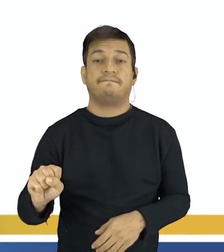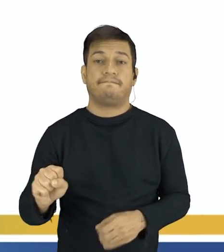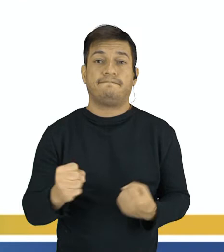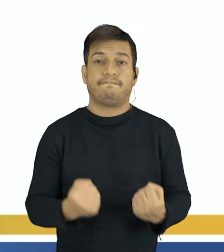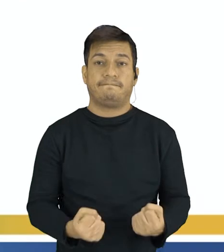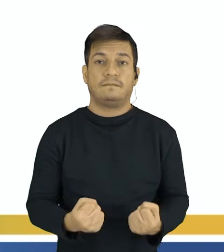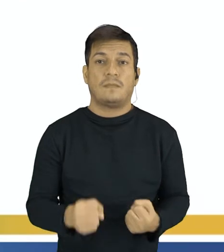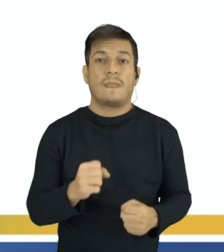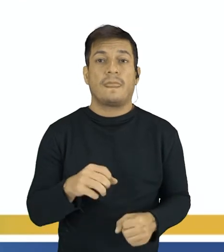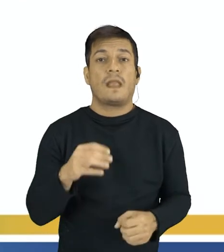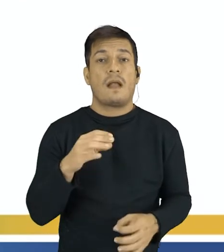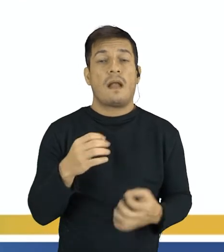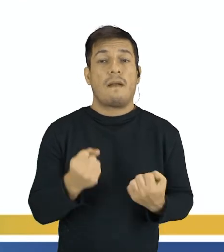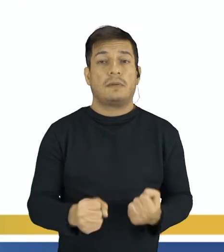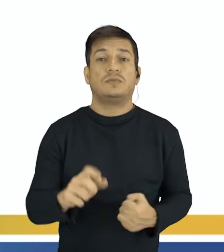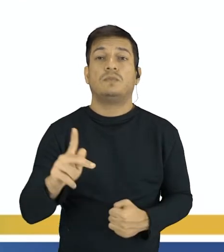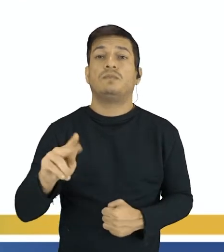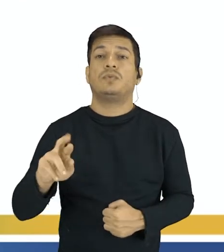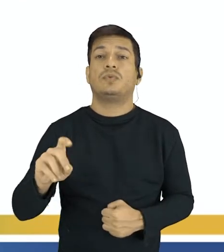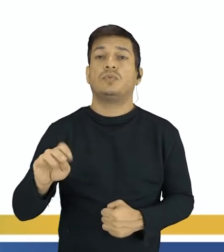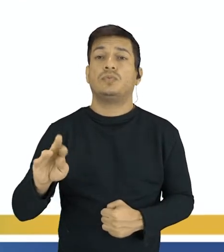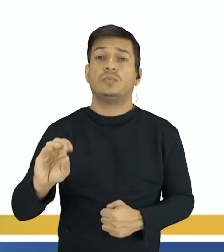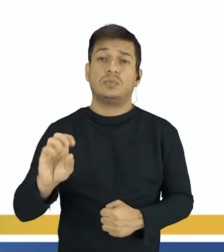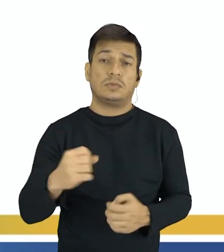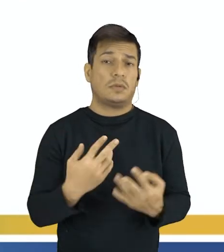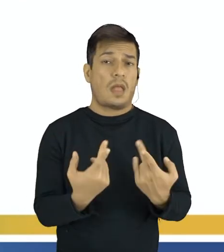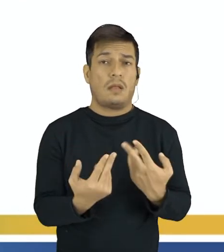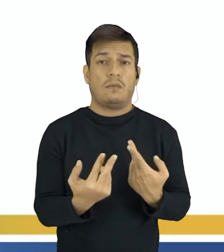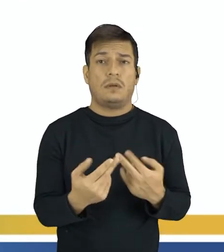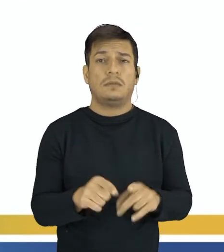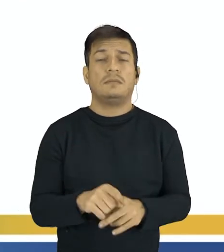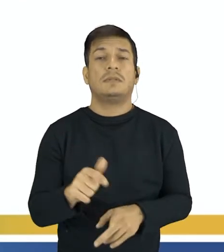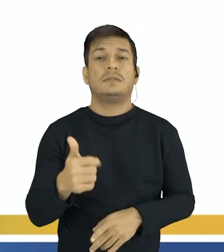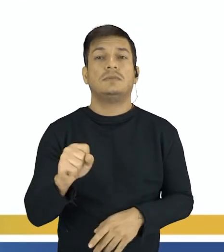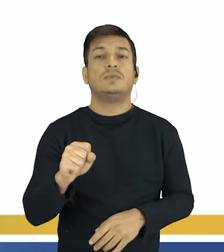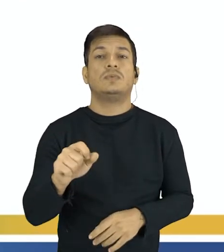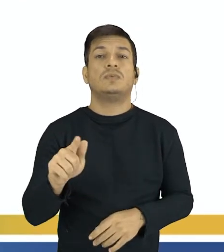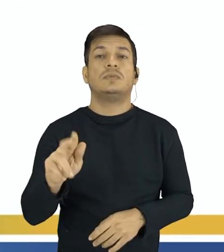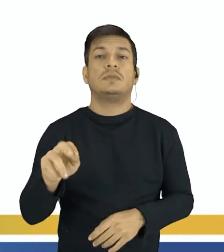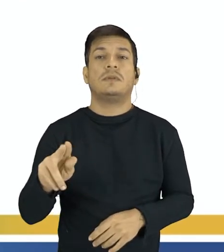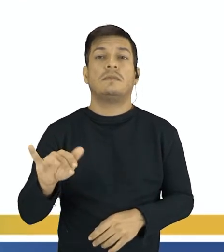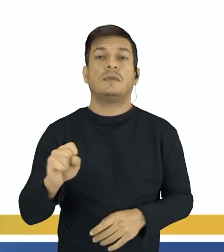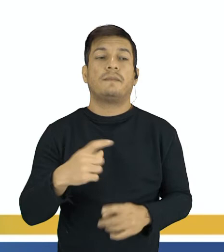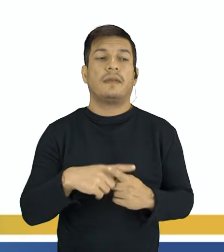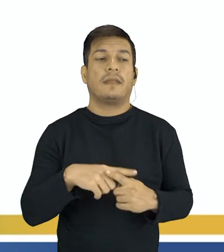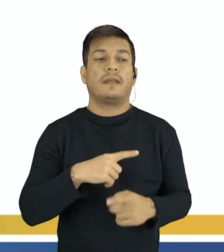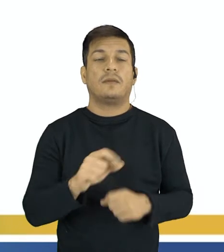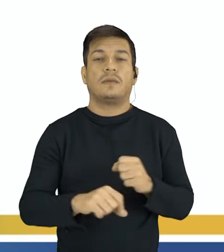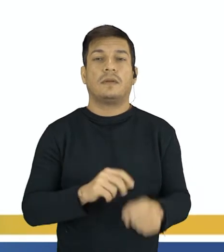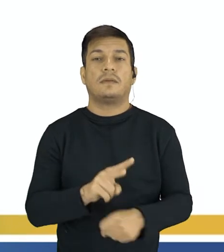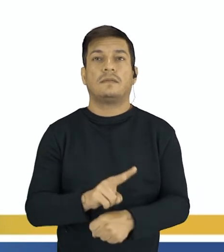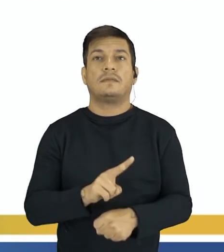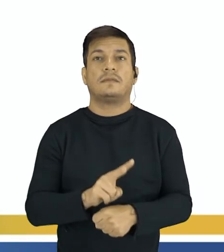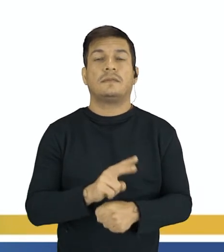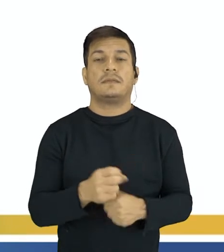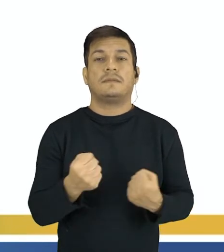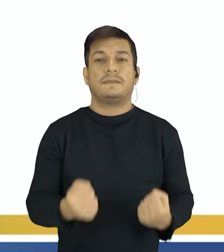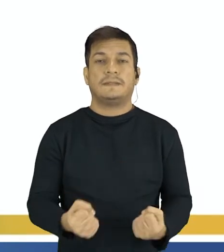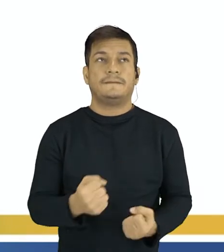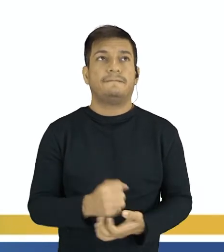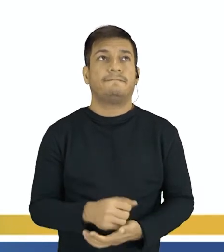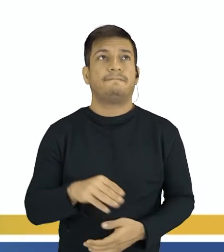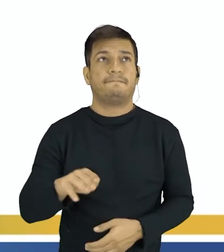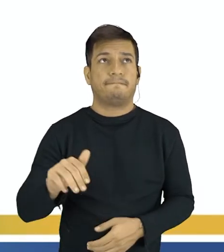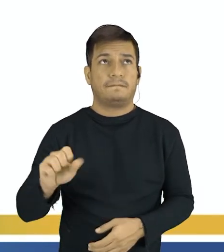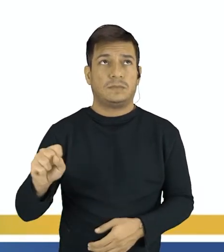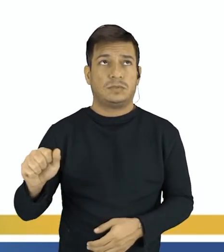A massa dos produtos tem que ser igual, também tem que ser 18 gramas, porque a gente tem essa conservação das massas.